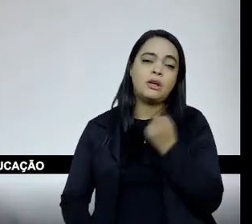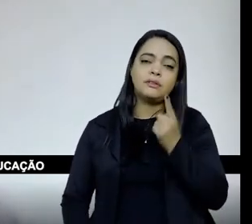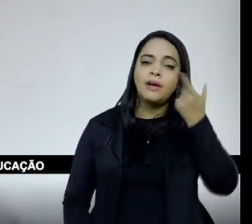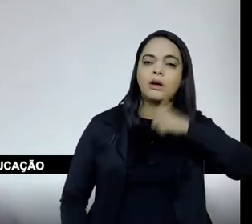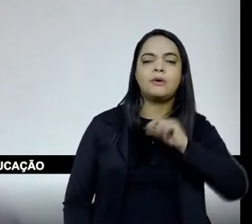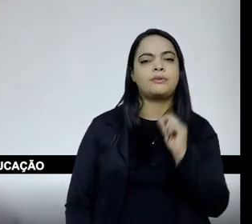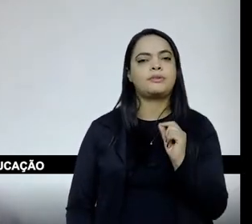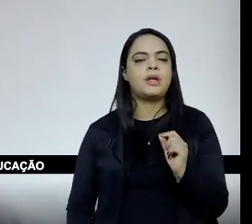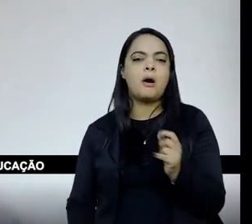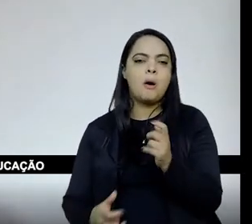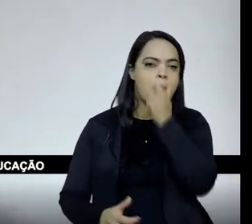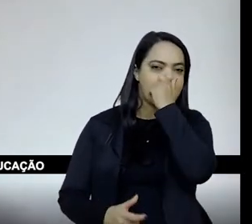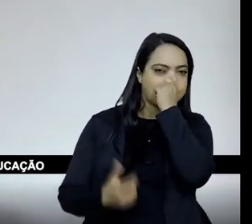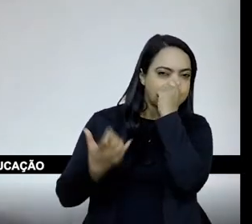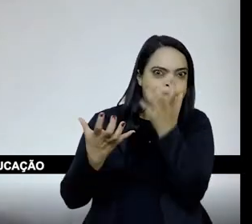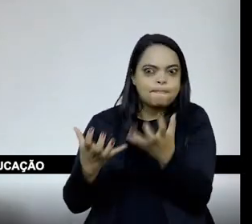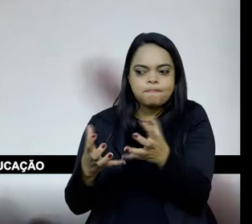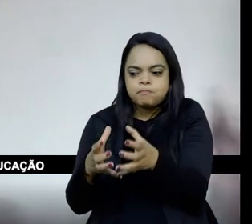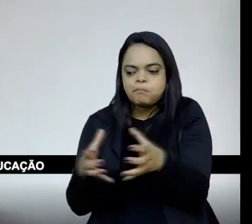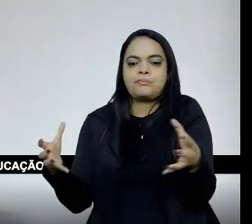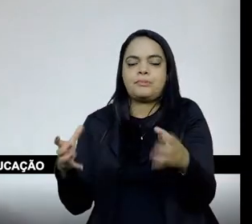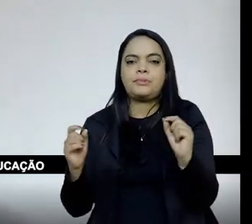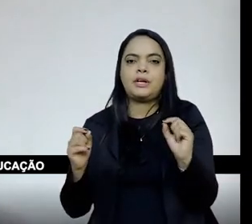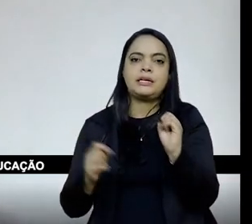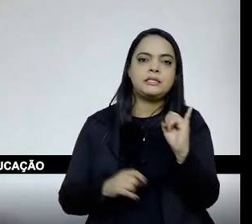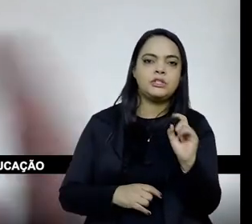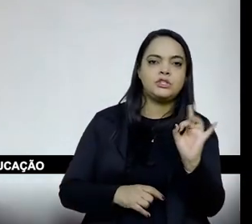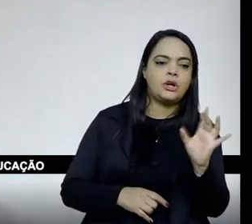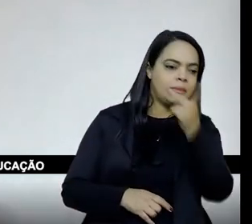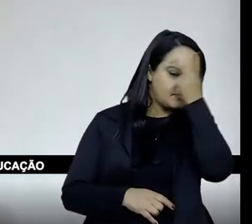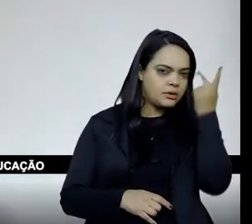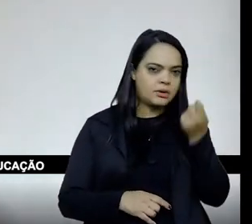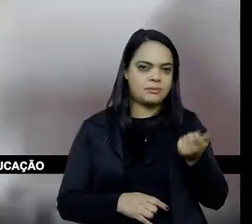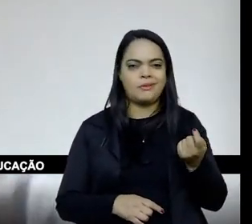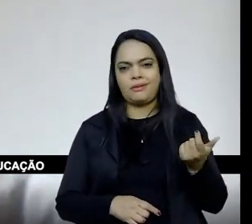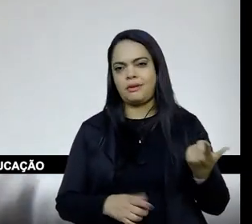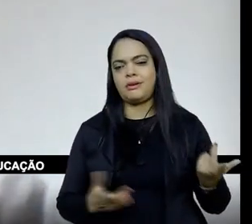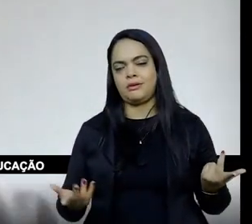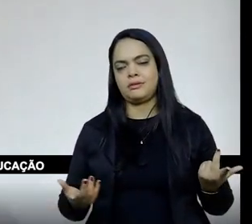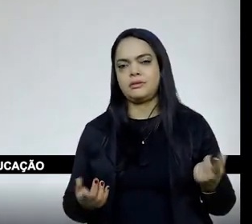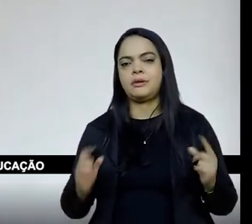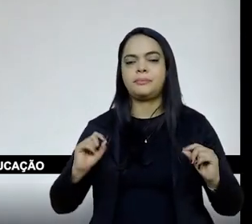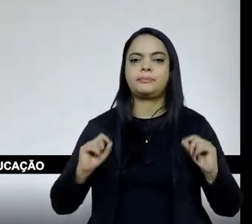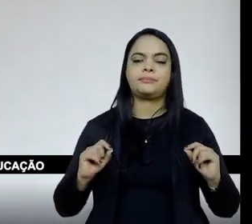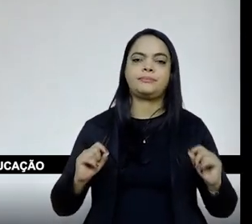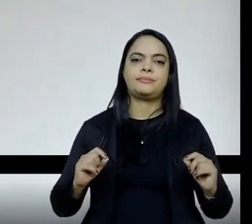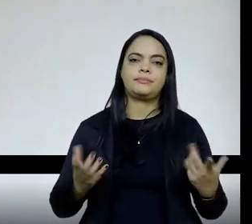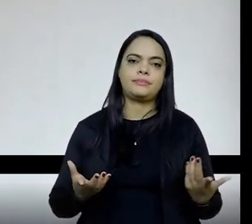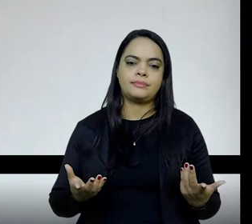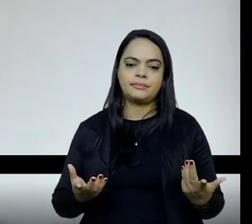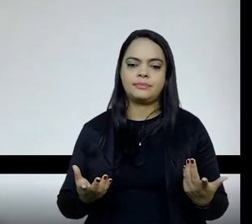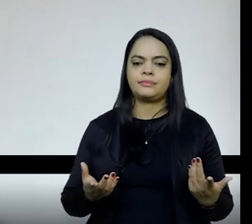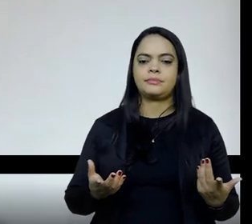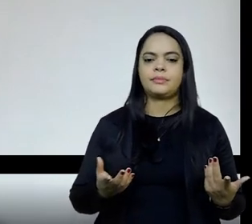massificar se for uma ação de meia dúzia, estou exagerando, para a educação